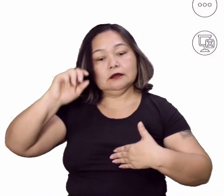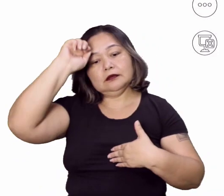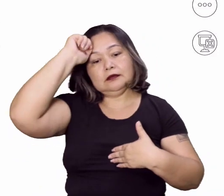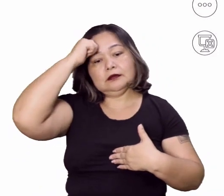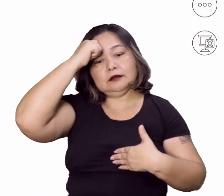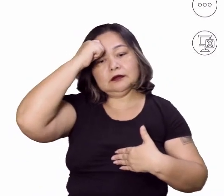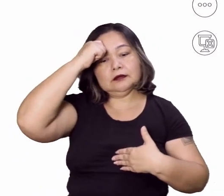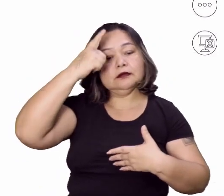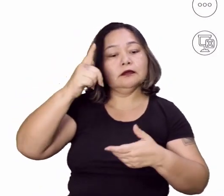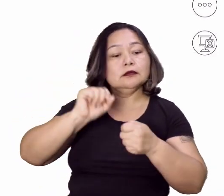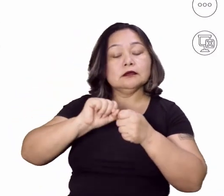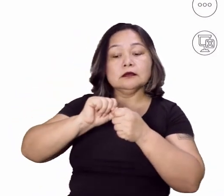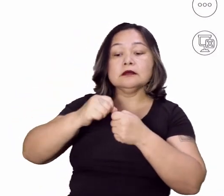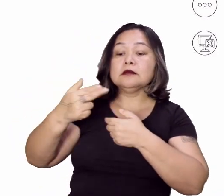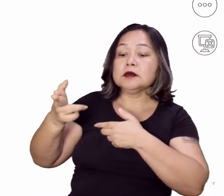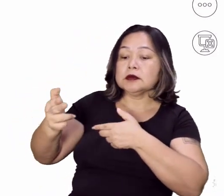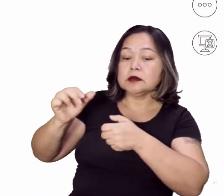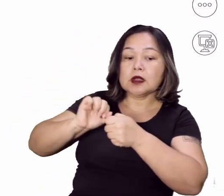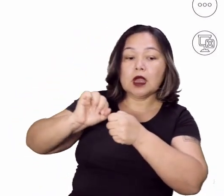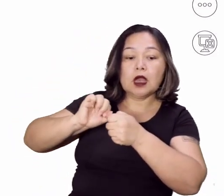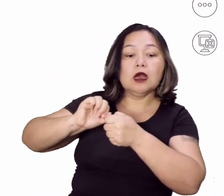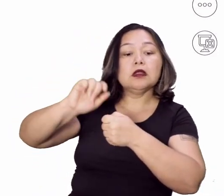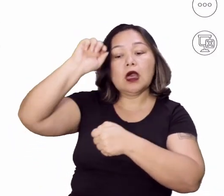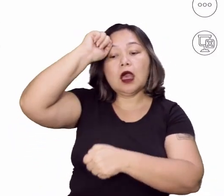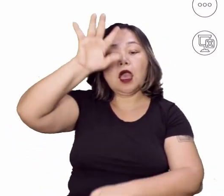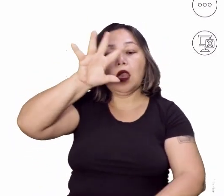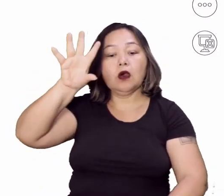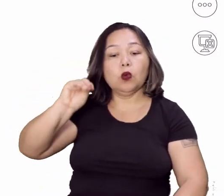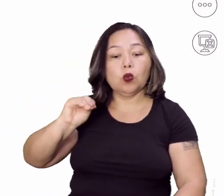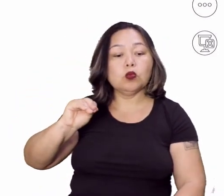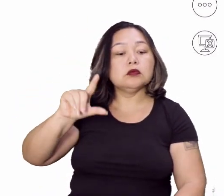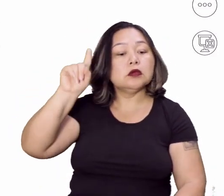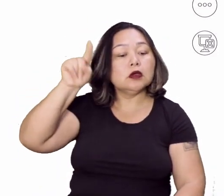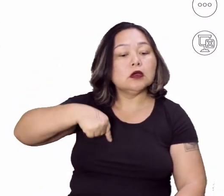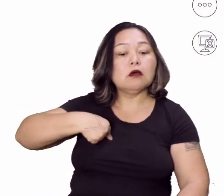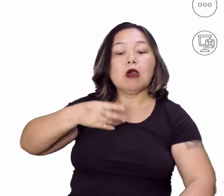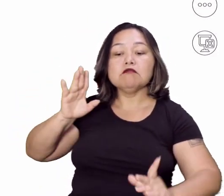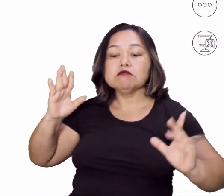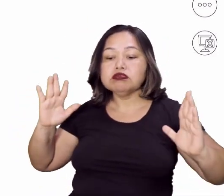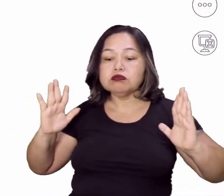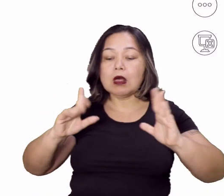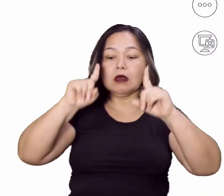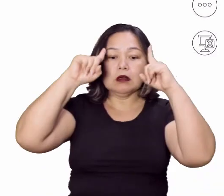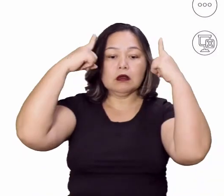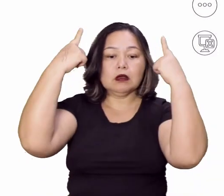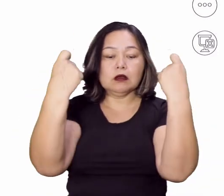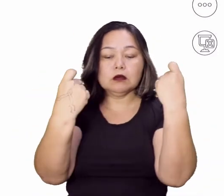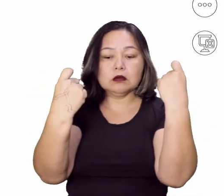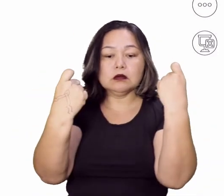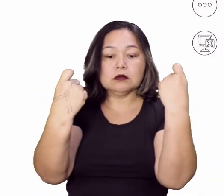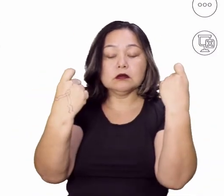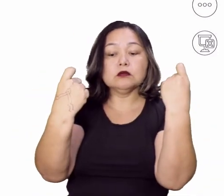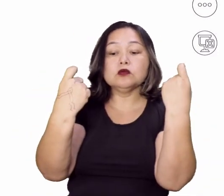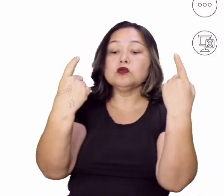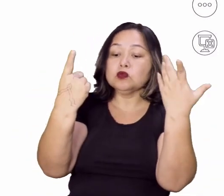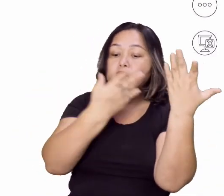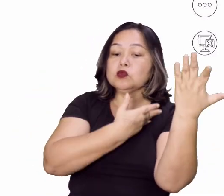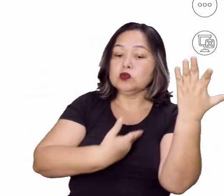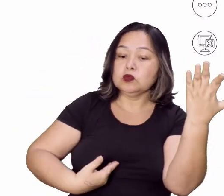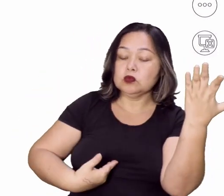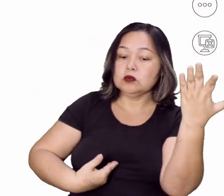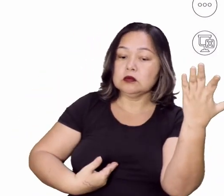pregavam armamento da população afro-americana como forma de enfrentamento à violência do Estado,